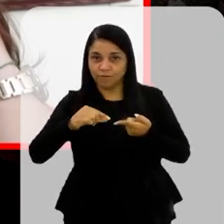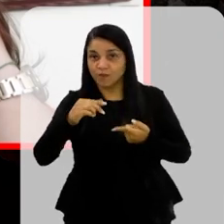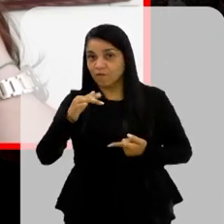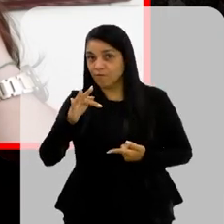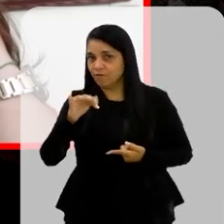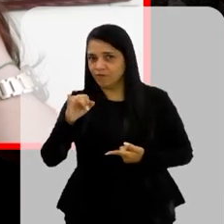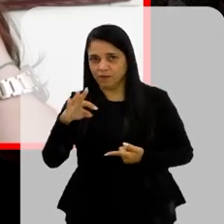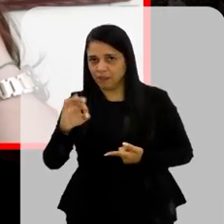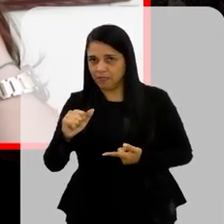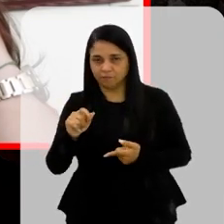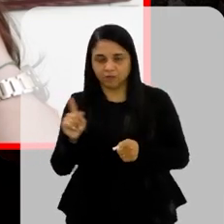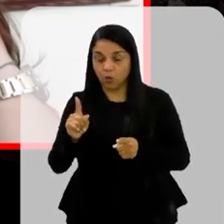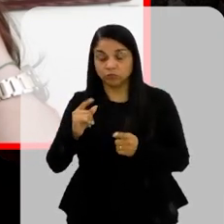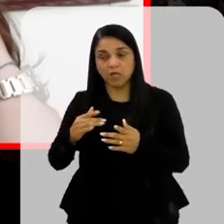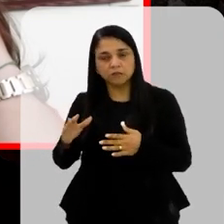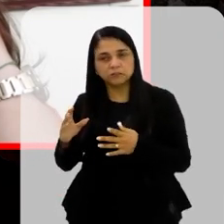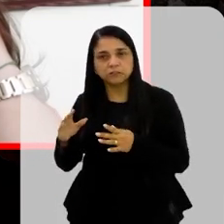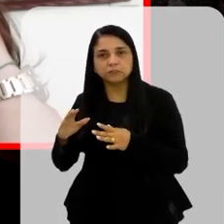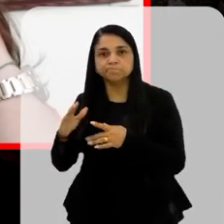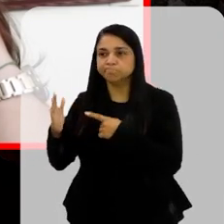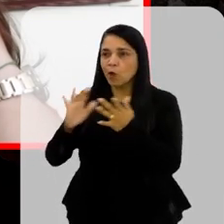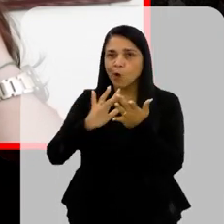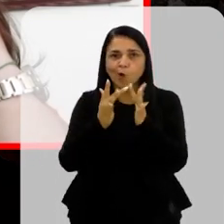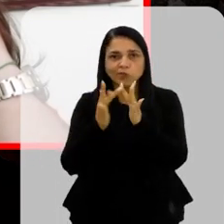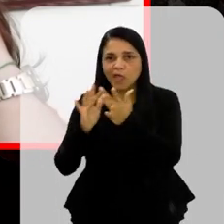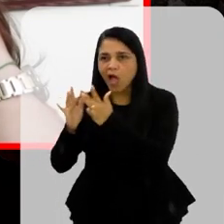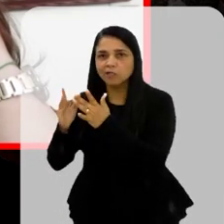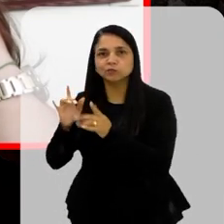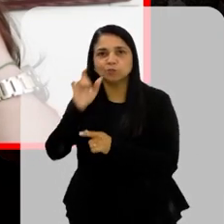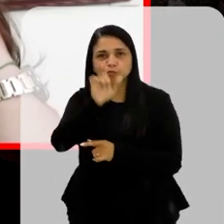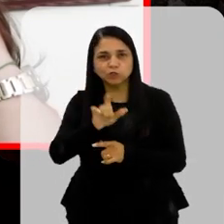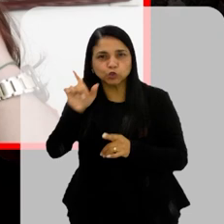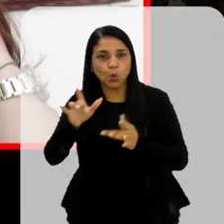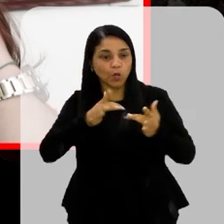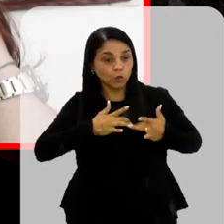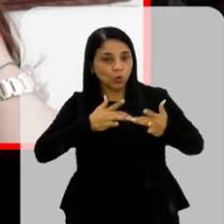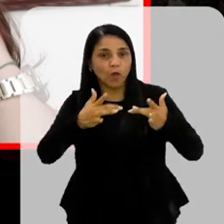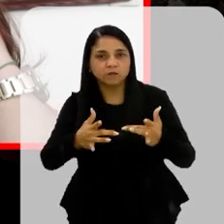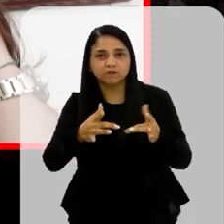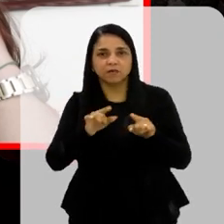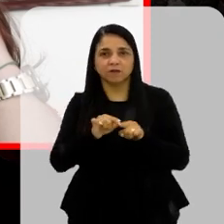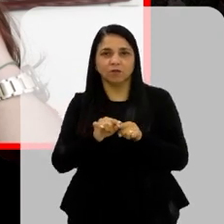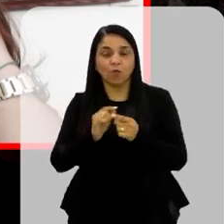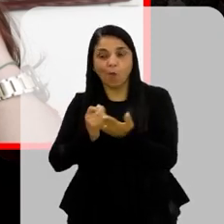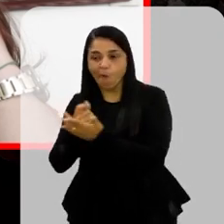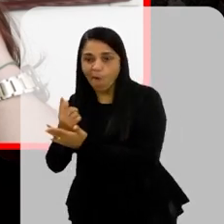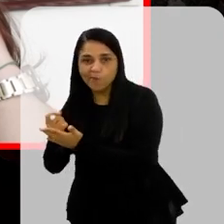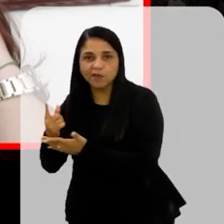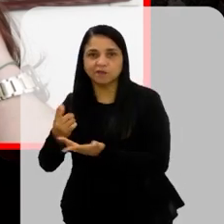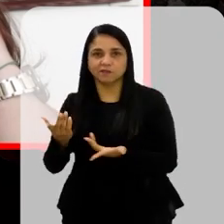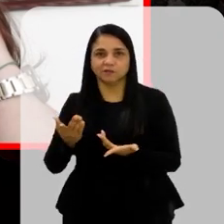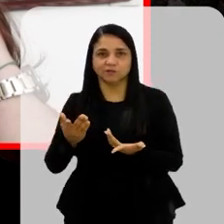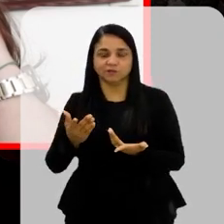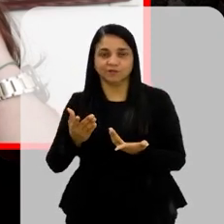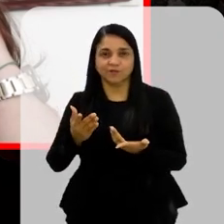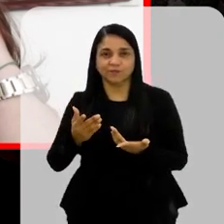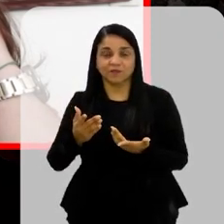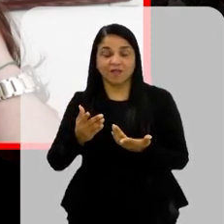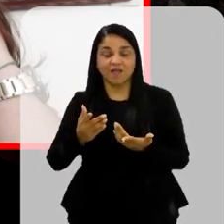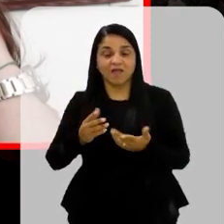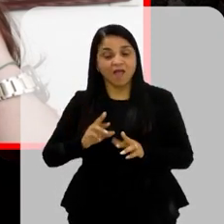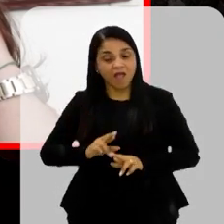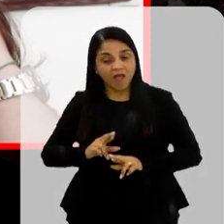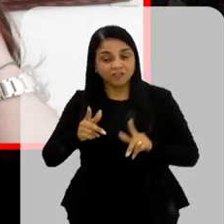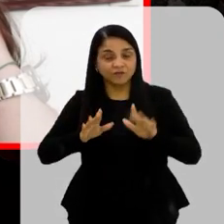ajudar Com doação Porque Caríssimas Porque custam Mais de 50 Não Não e assim A diferença